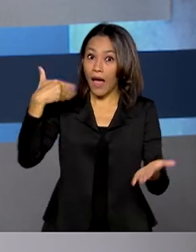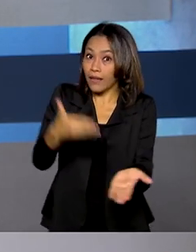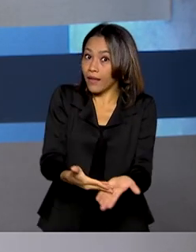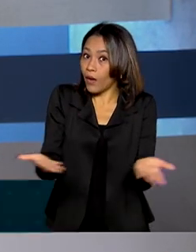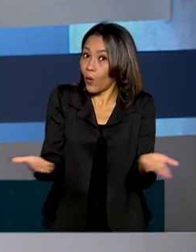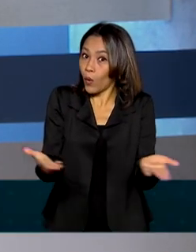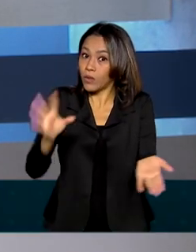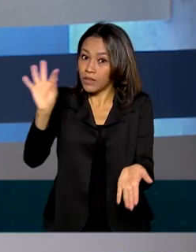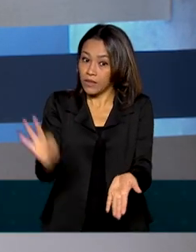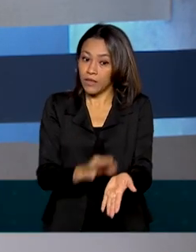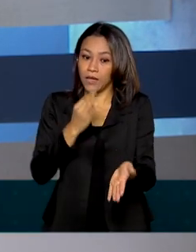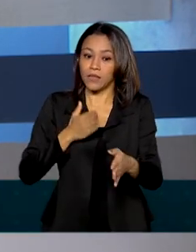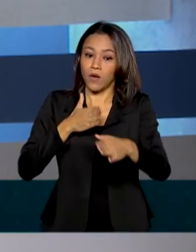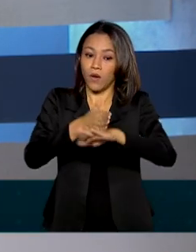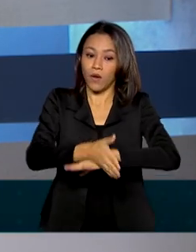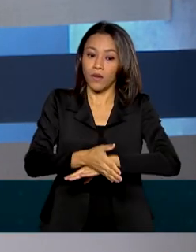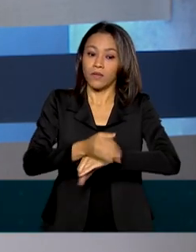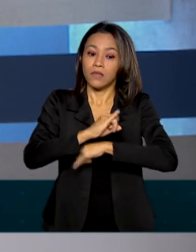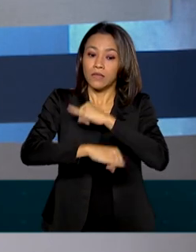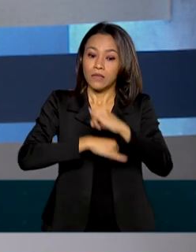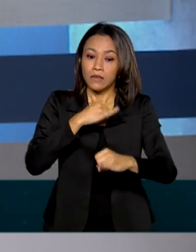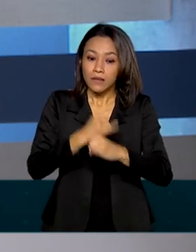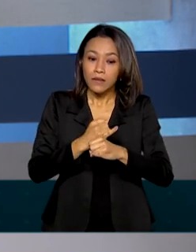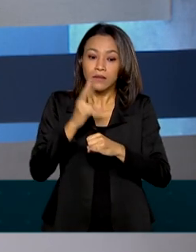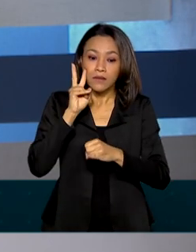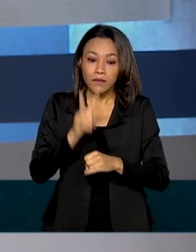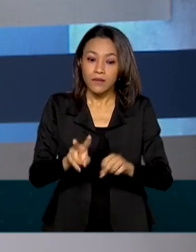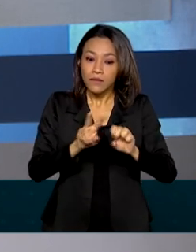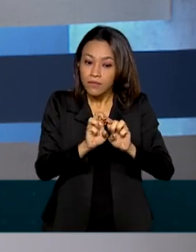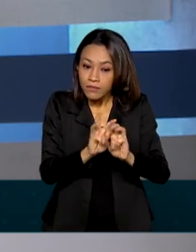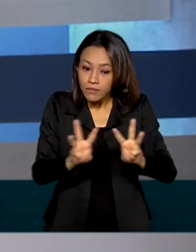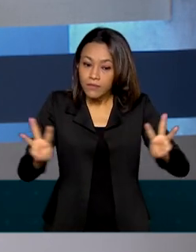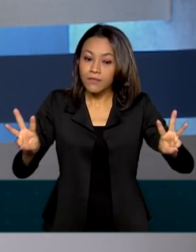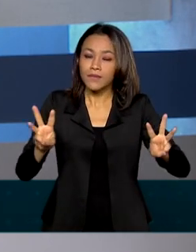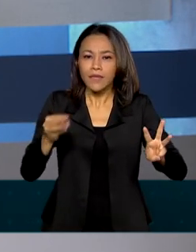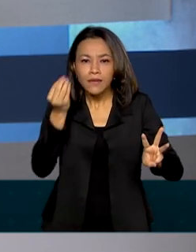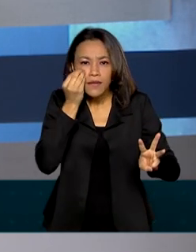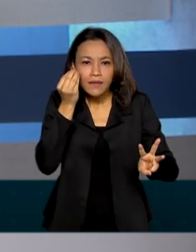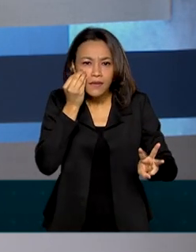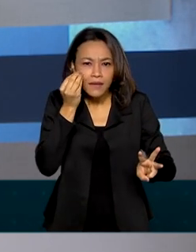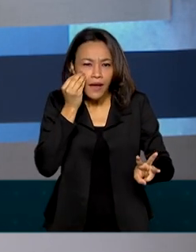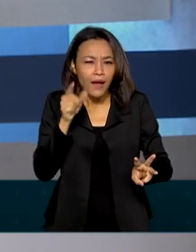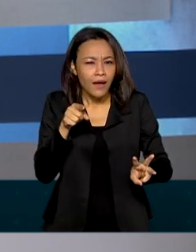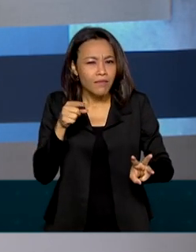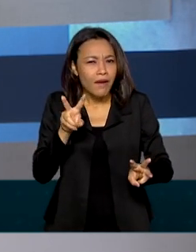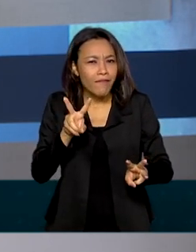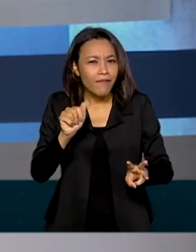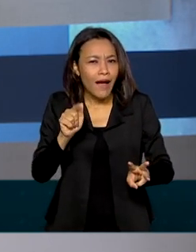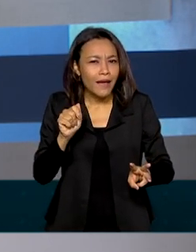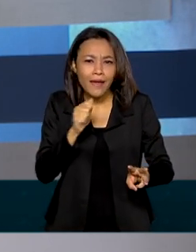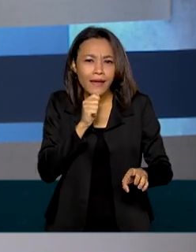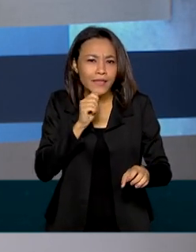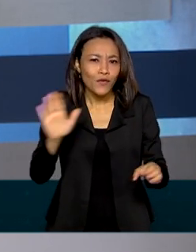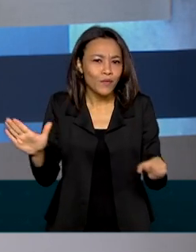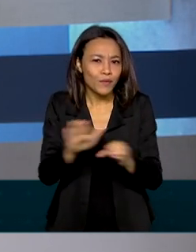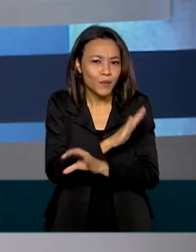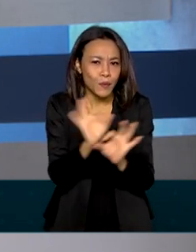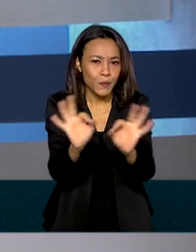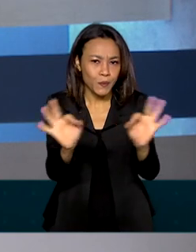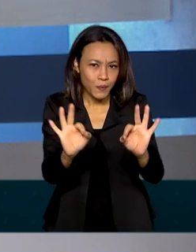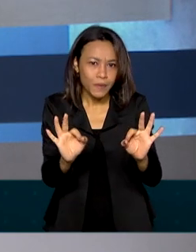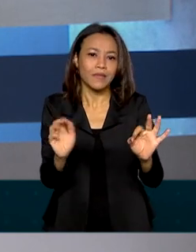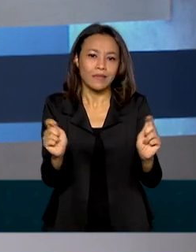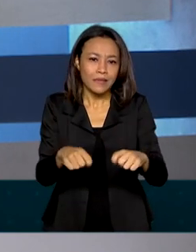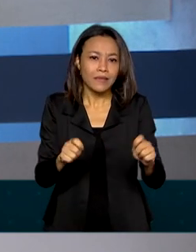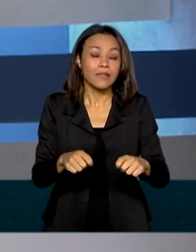página do programa com o número e senha do Exame Nacional do Ensino Médio e tentar uma das vagas que ainda não foram preenchidas. O